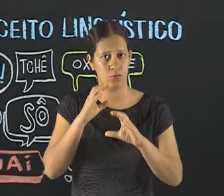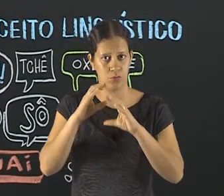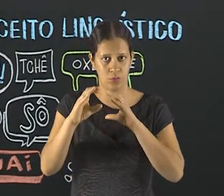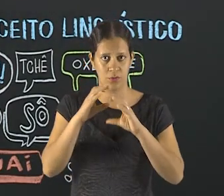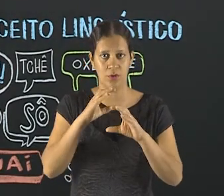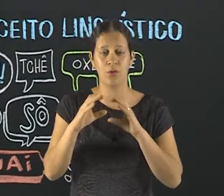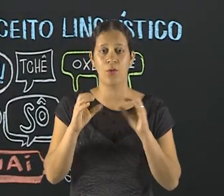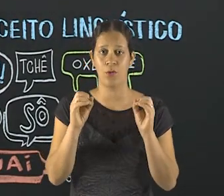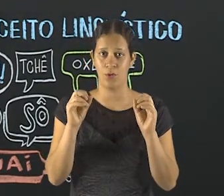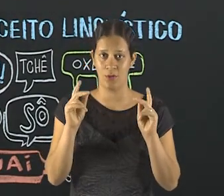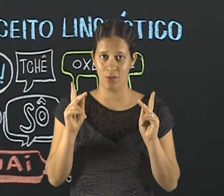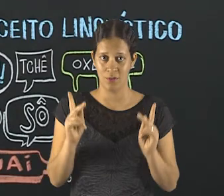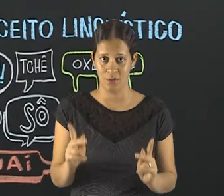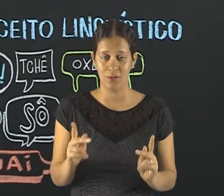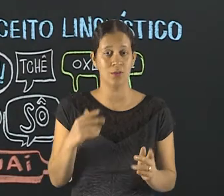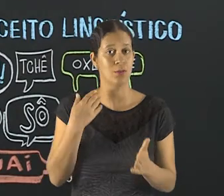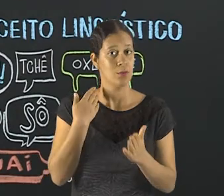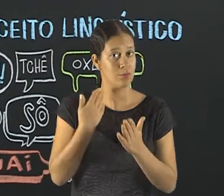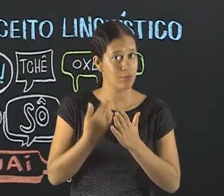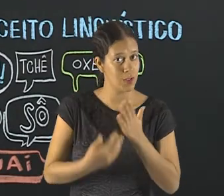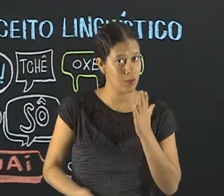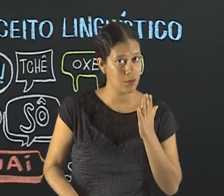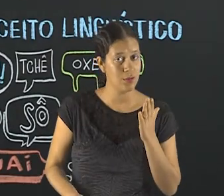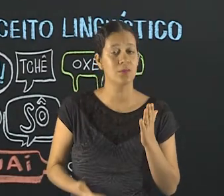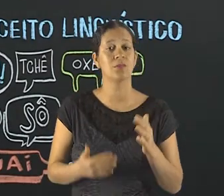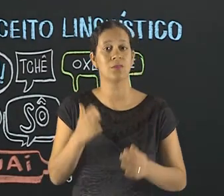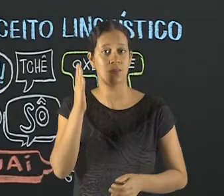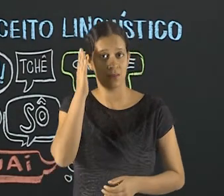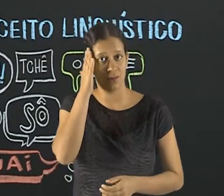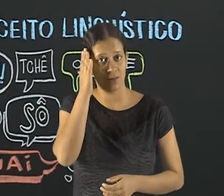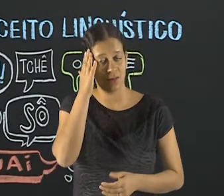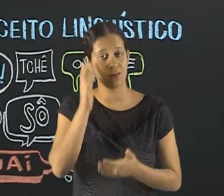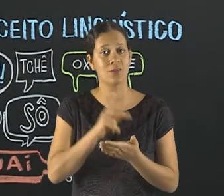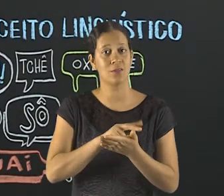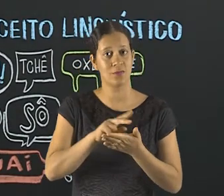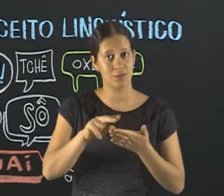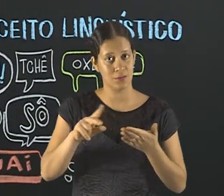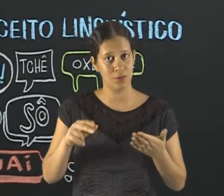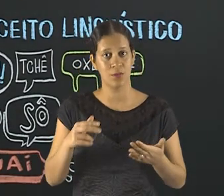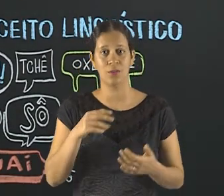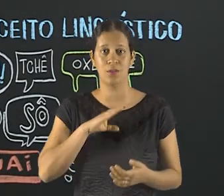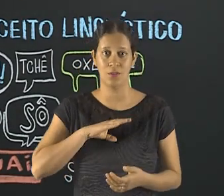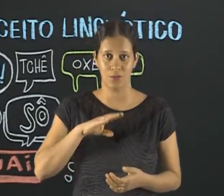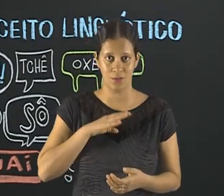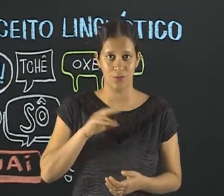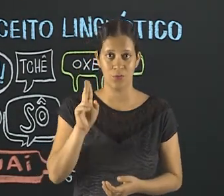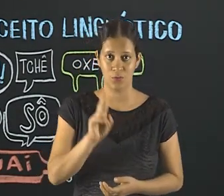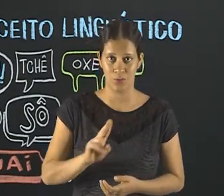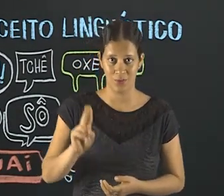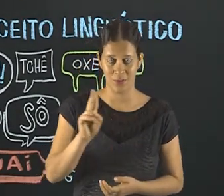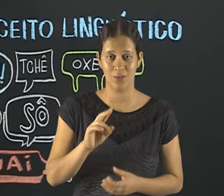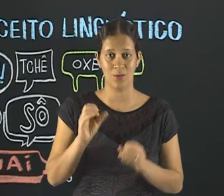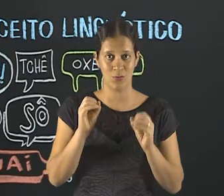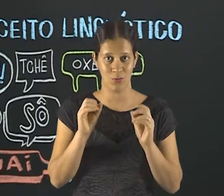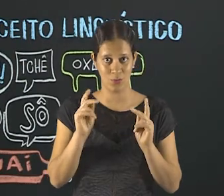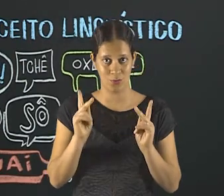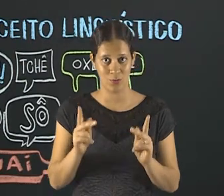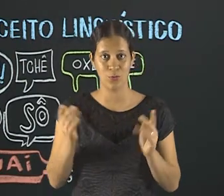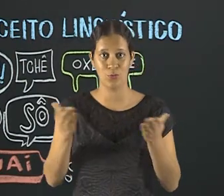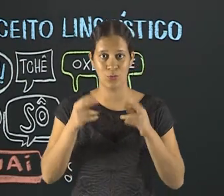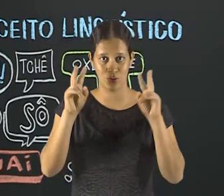comunicação. Então, não perde de vista isso. Vamos compreender essas variedades e utilizar a língua da melhor forma possível.